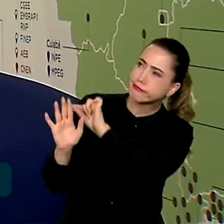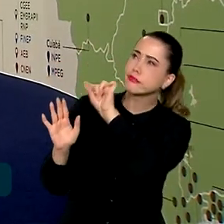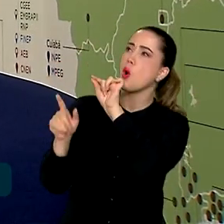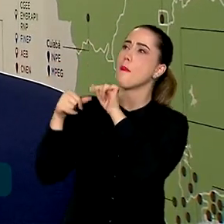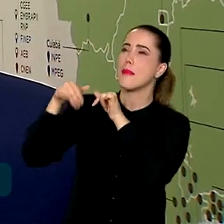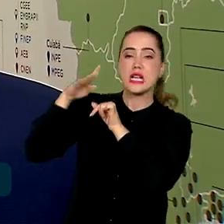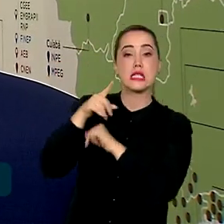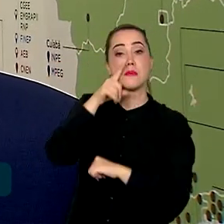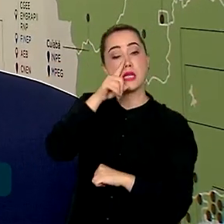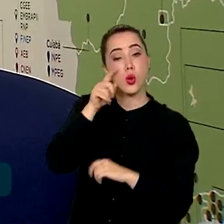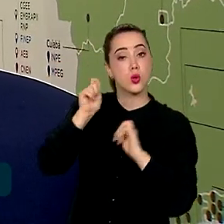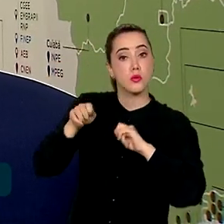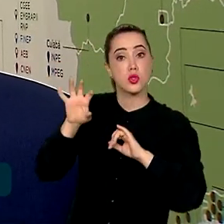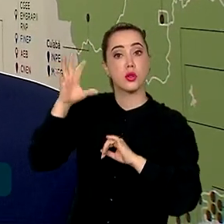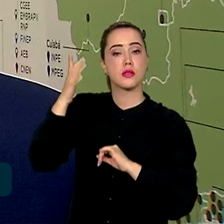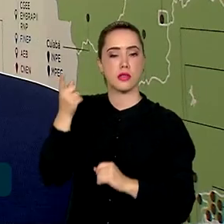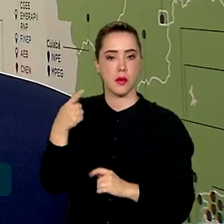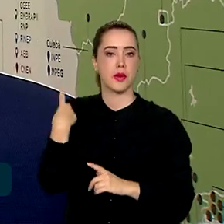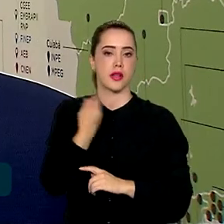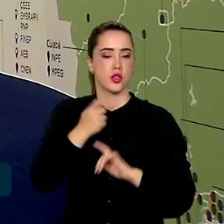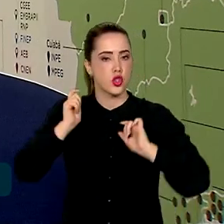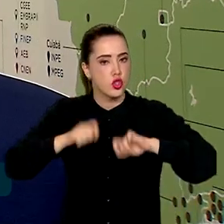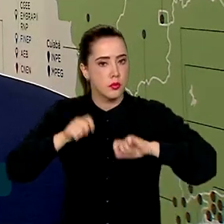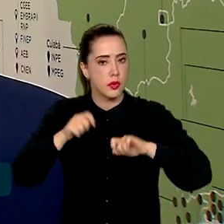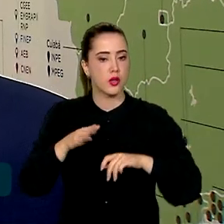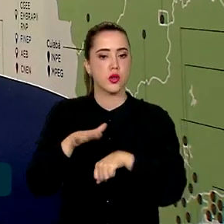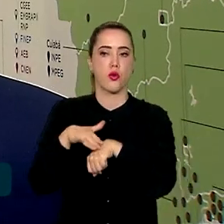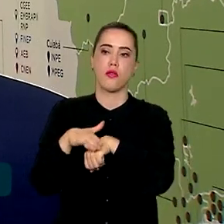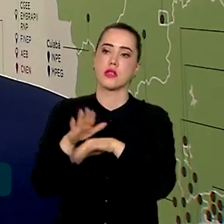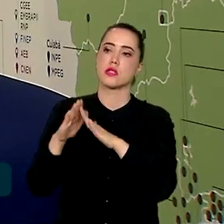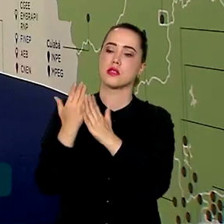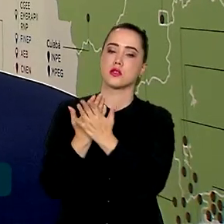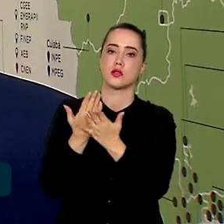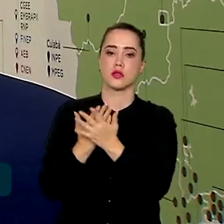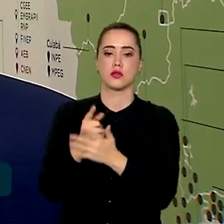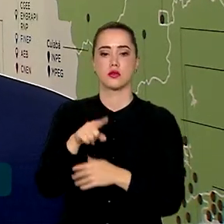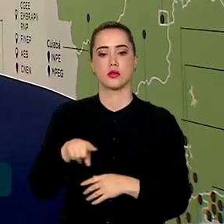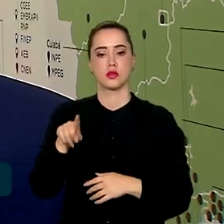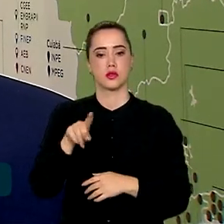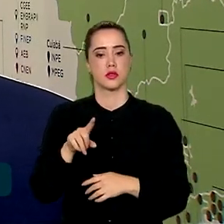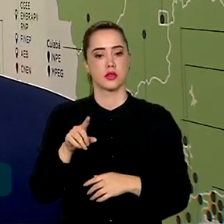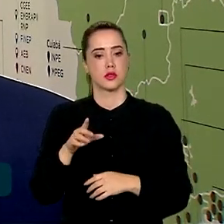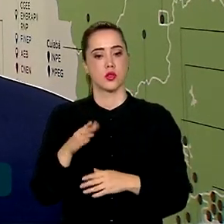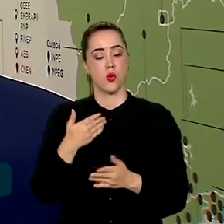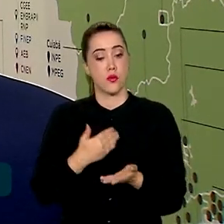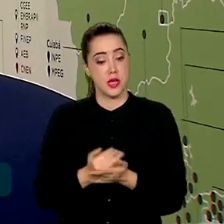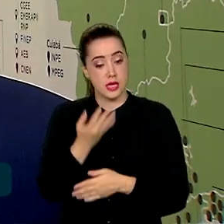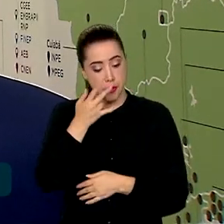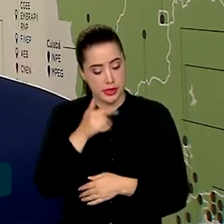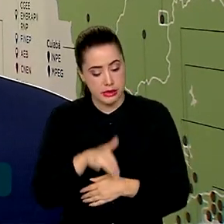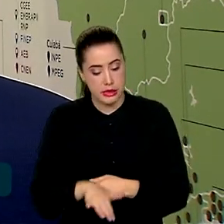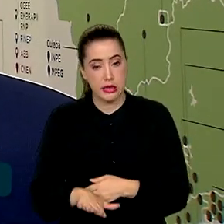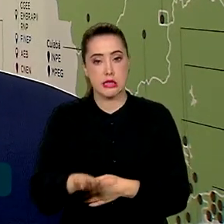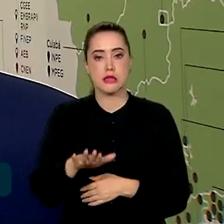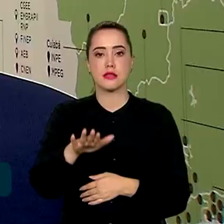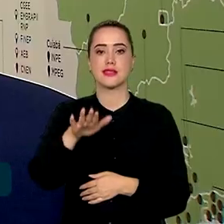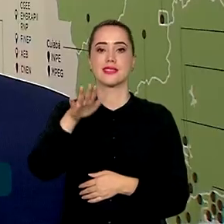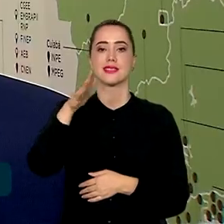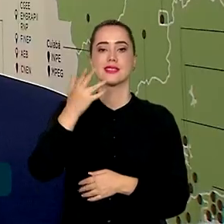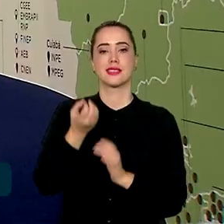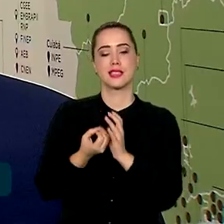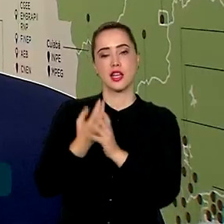de eventos como esse, para que nós possamos conversar nas escolas. A partir das crianças, criar a cultura da